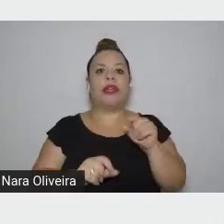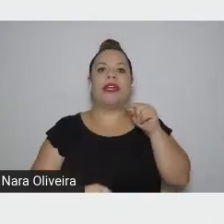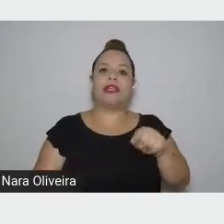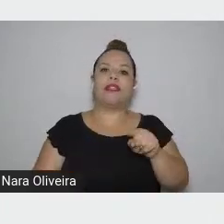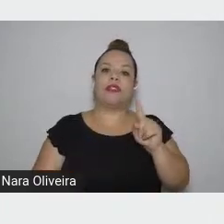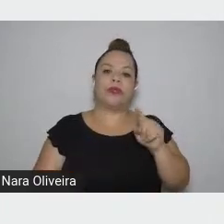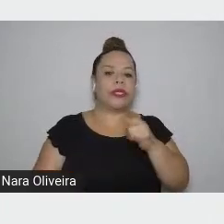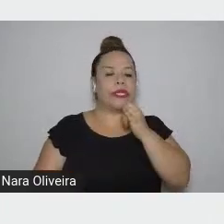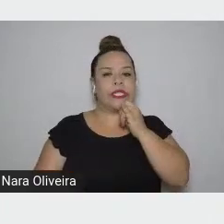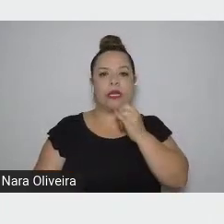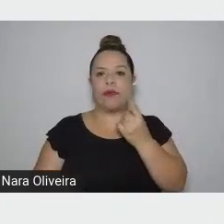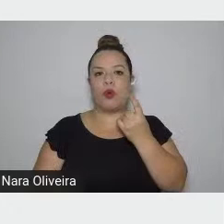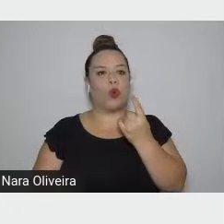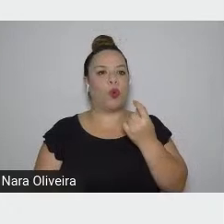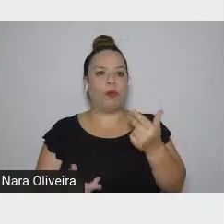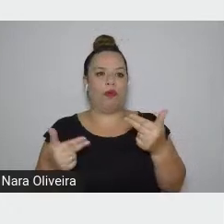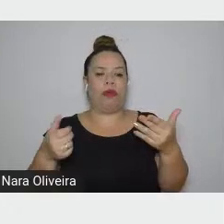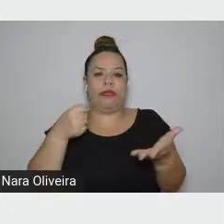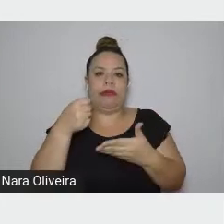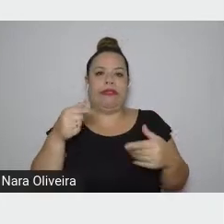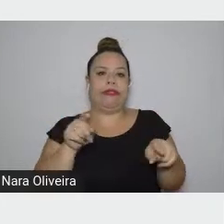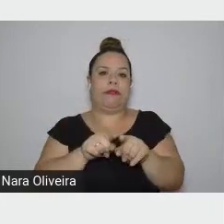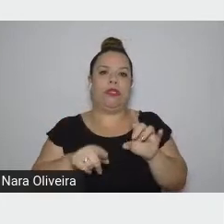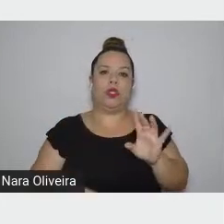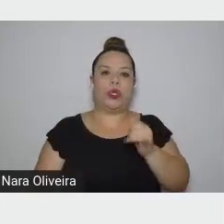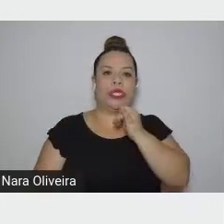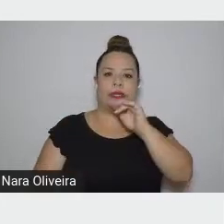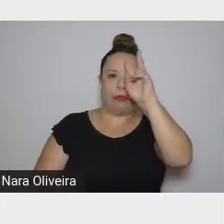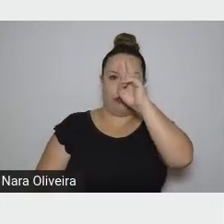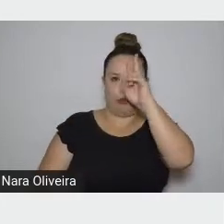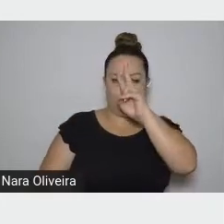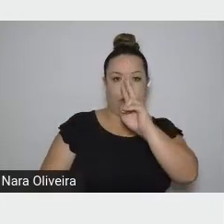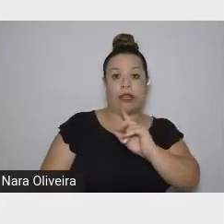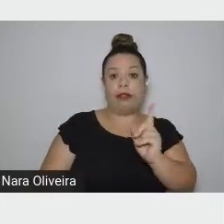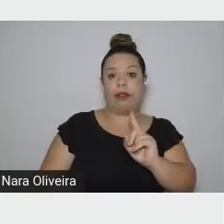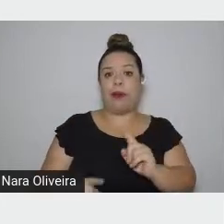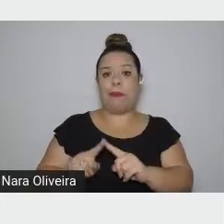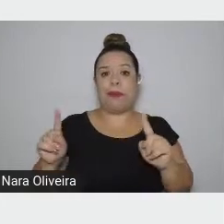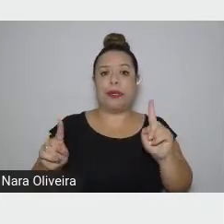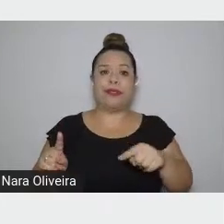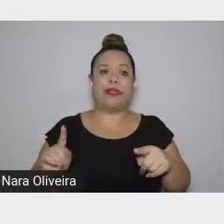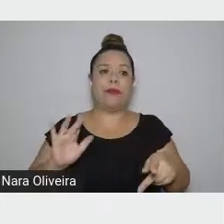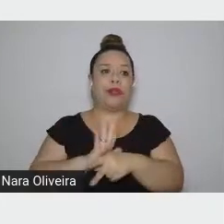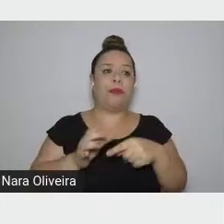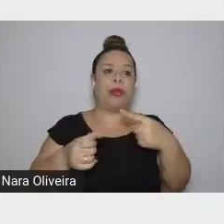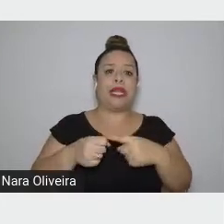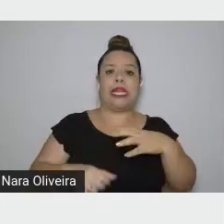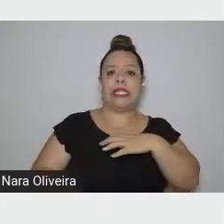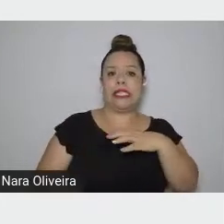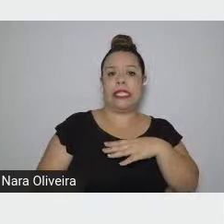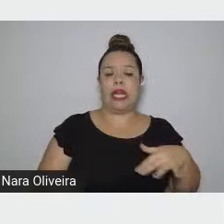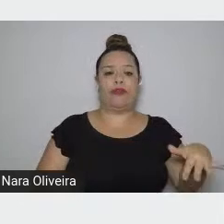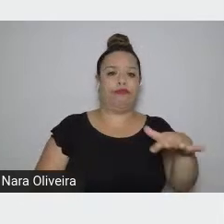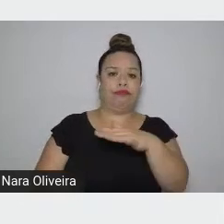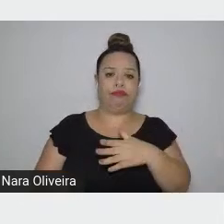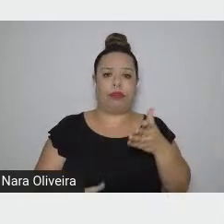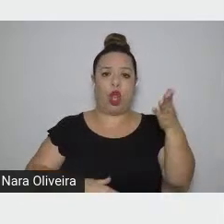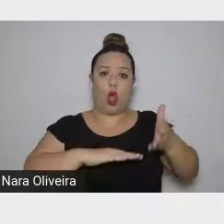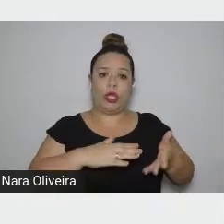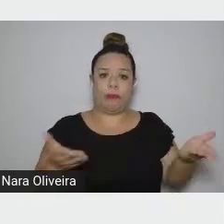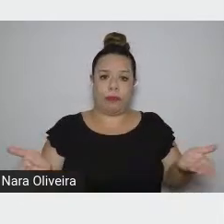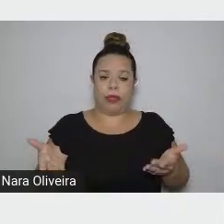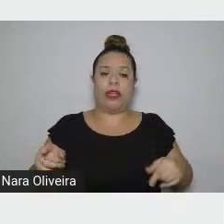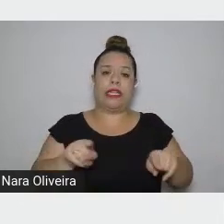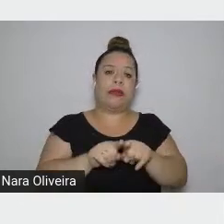ou situado na história, mas numa cidade contemporânea. É um novo romance